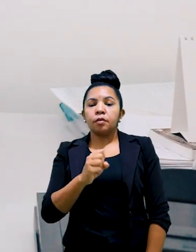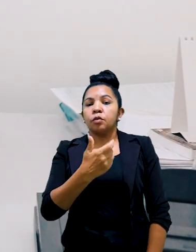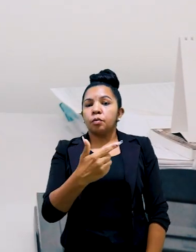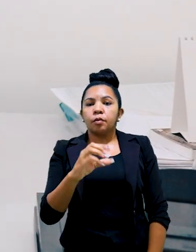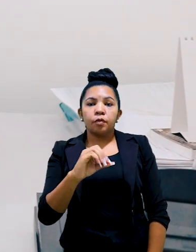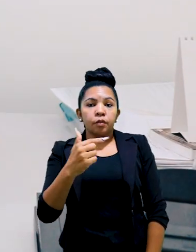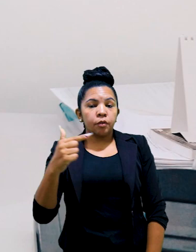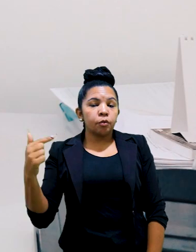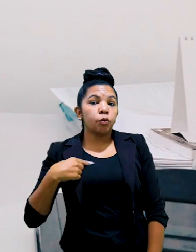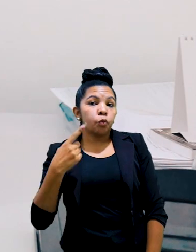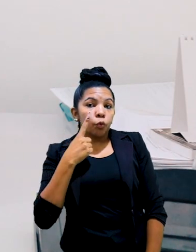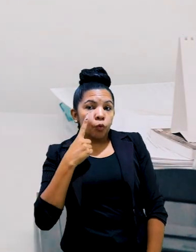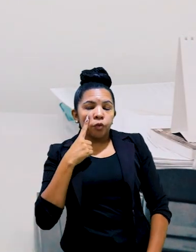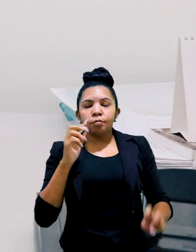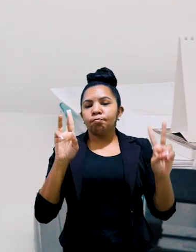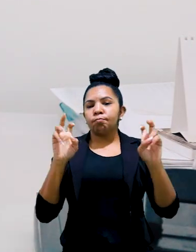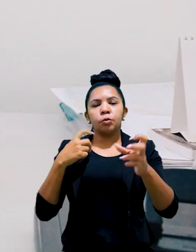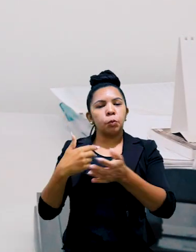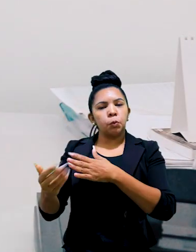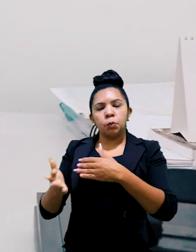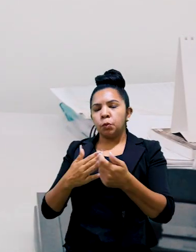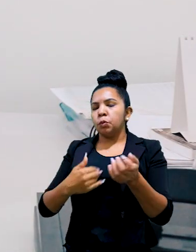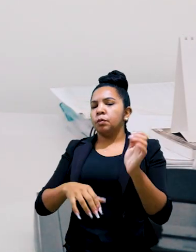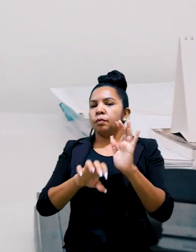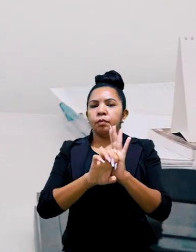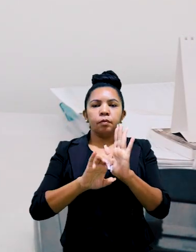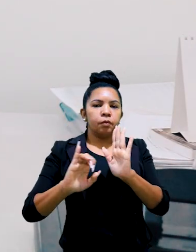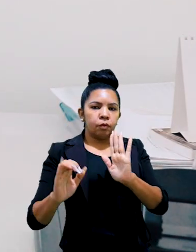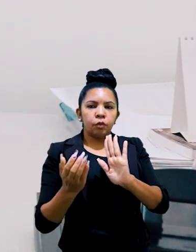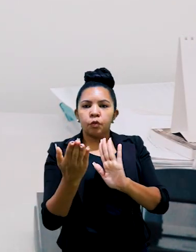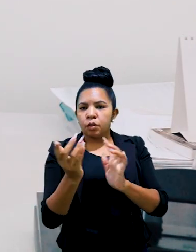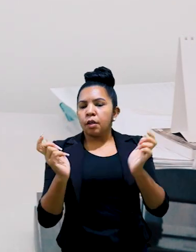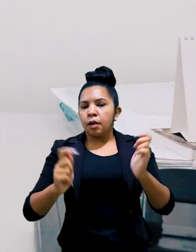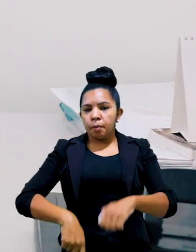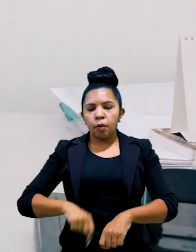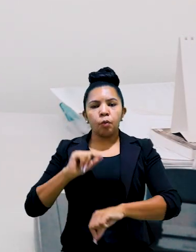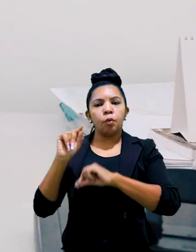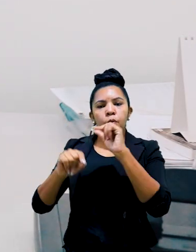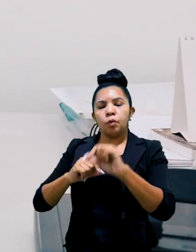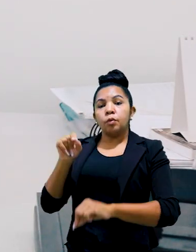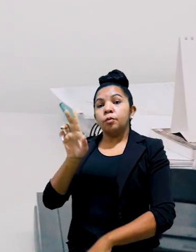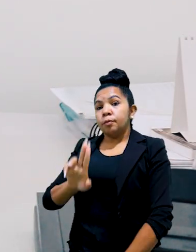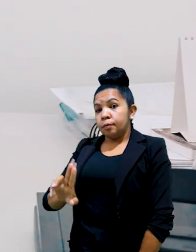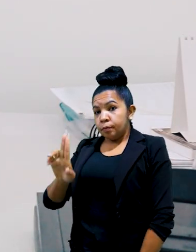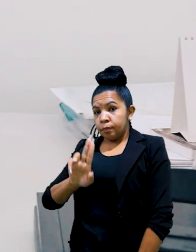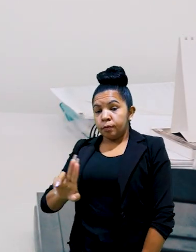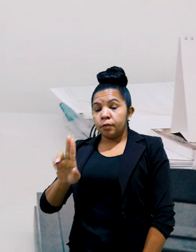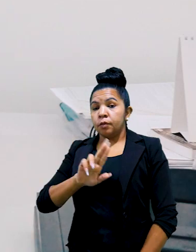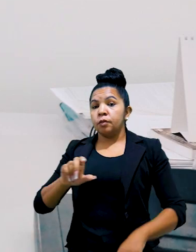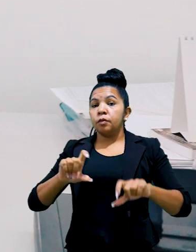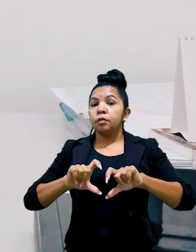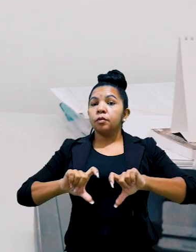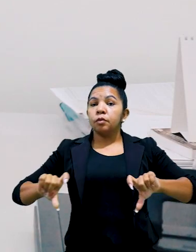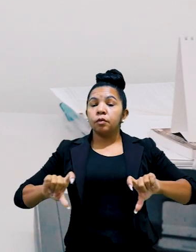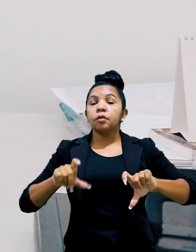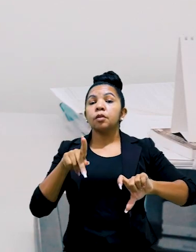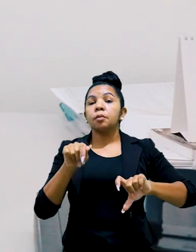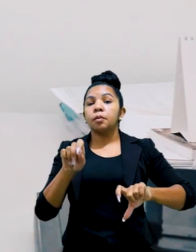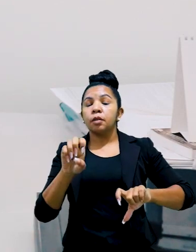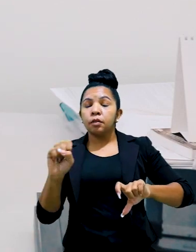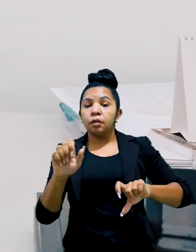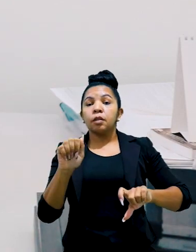taxa do Paz 2023. Qualquer dúvida em relação ao edital de isenção, você pode entrar em contato por meio